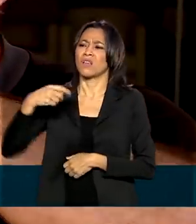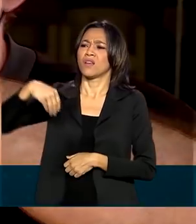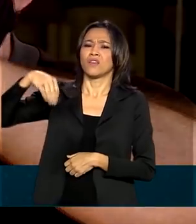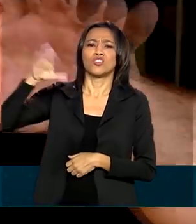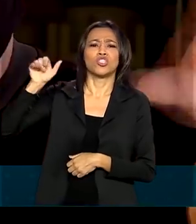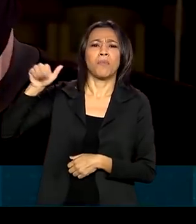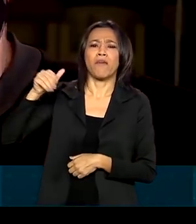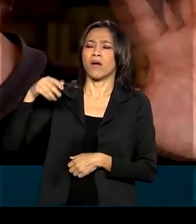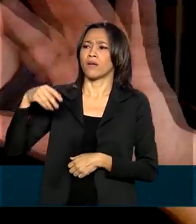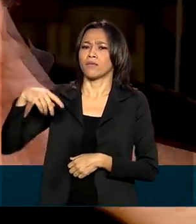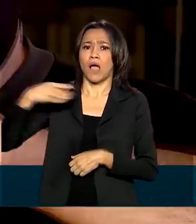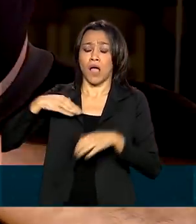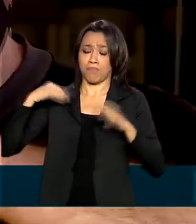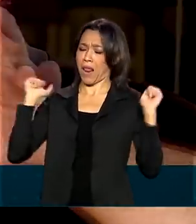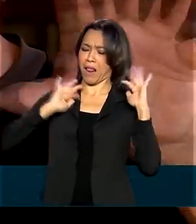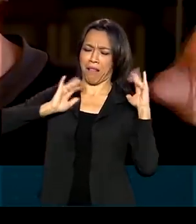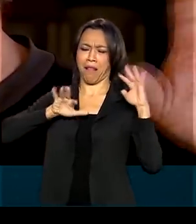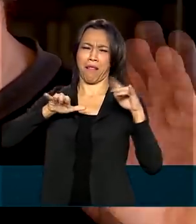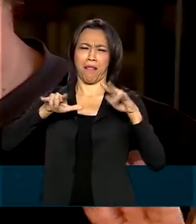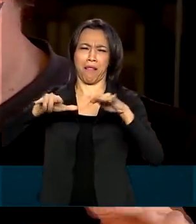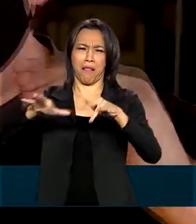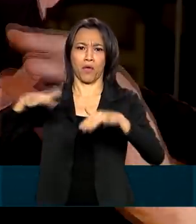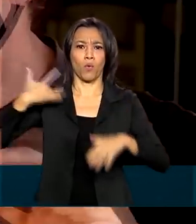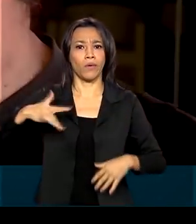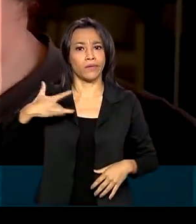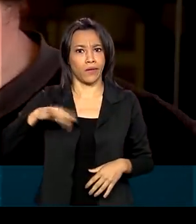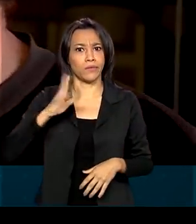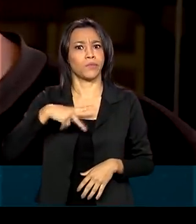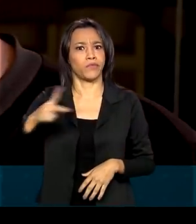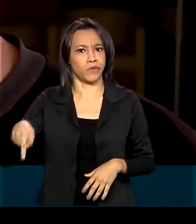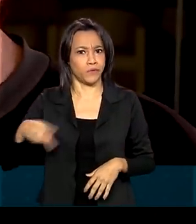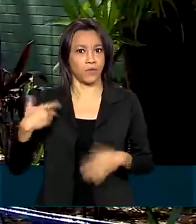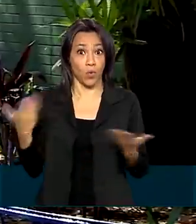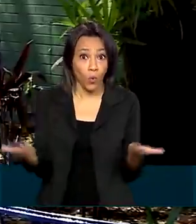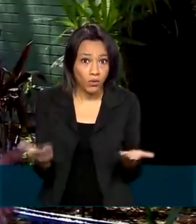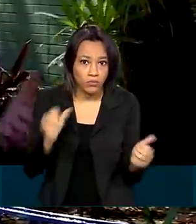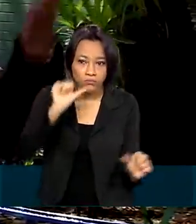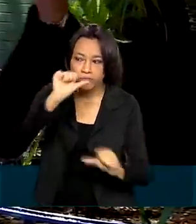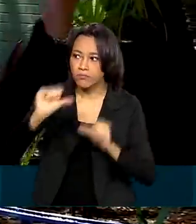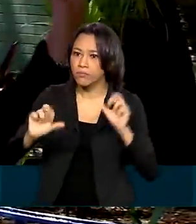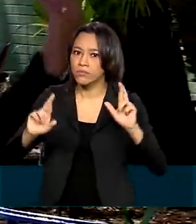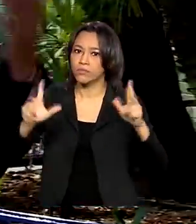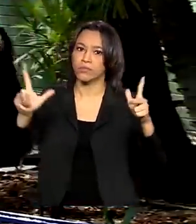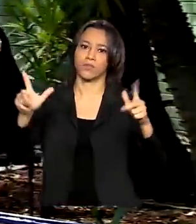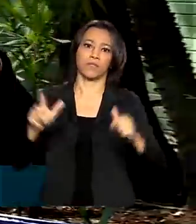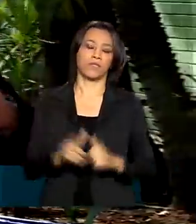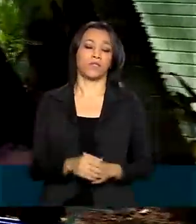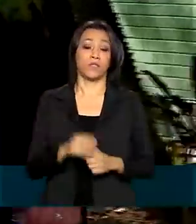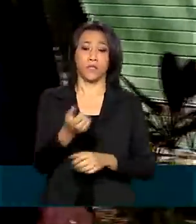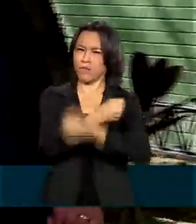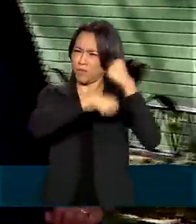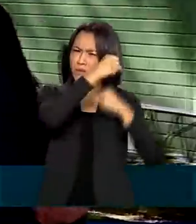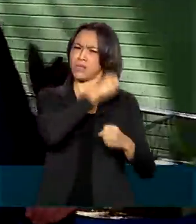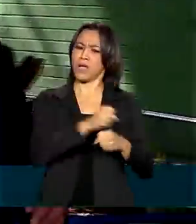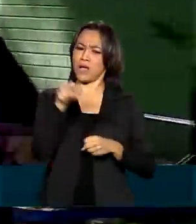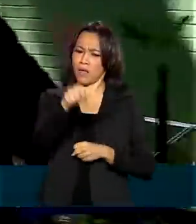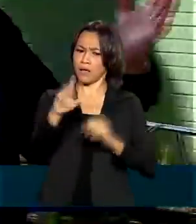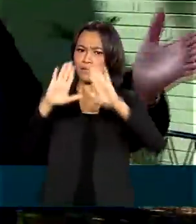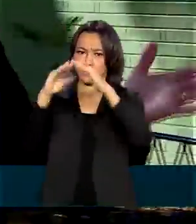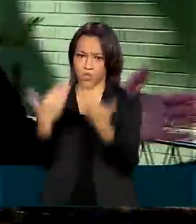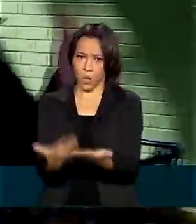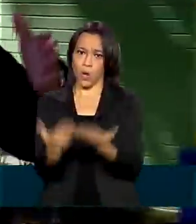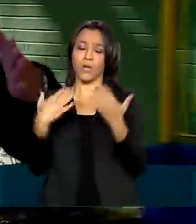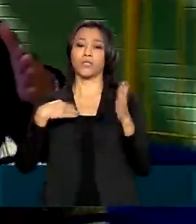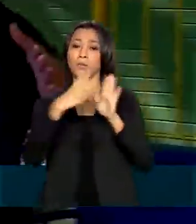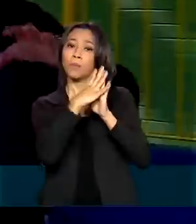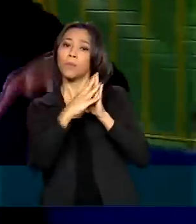aqui, era uma correria nessa escada aqui. Coitados dos professores, eram xingados. Hoje não. Desde o ano passado, a escola São Pedro alia os valores dos